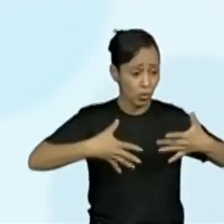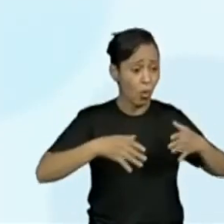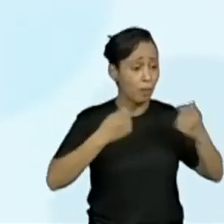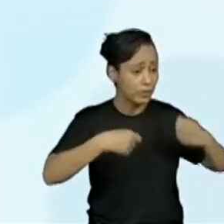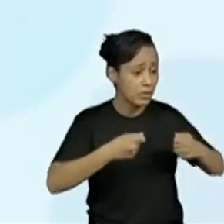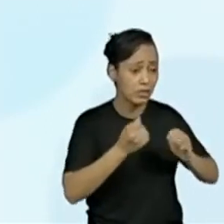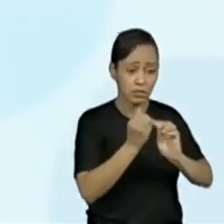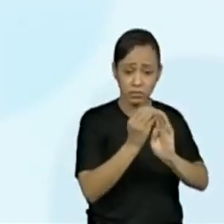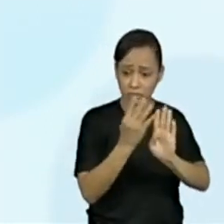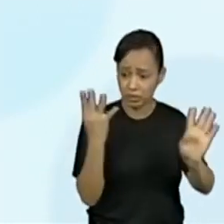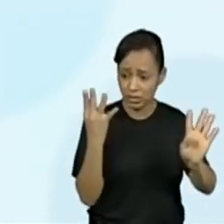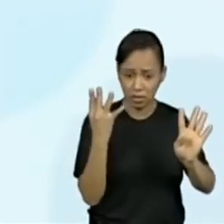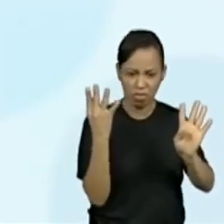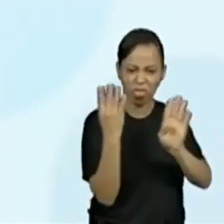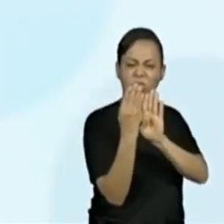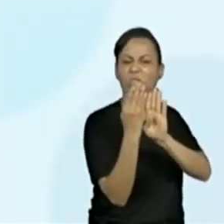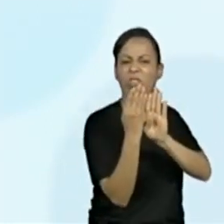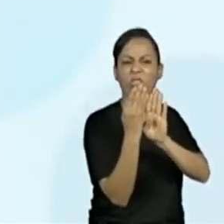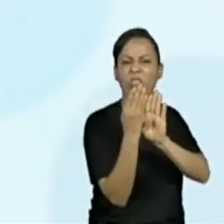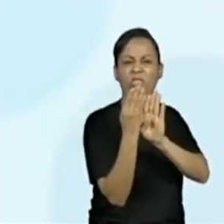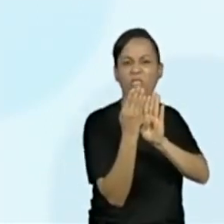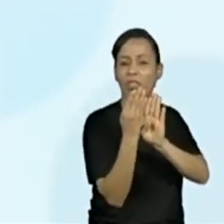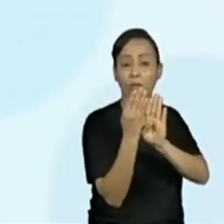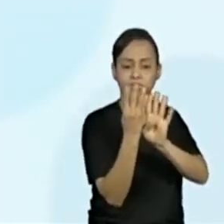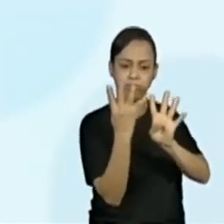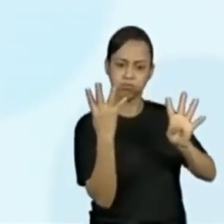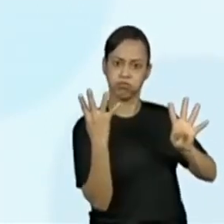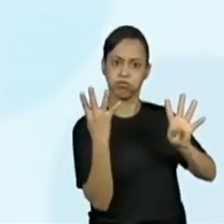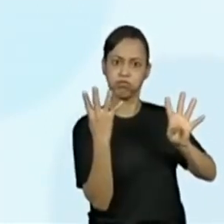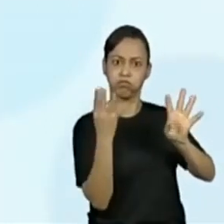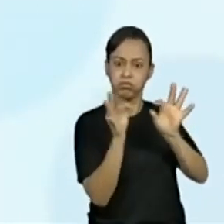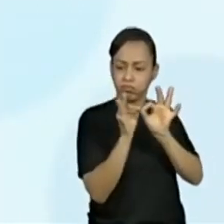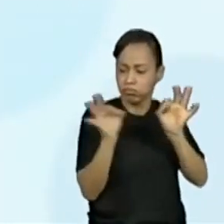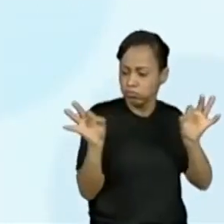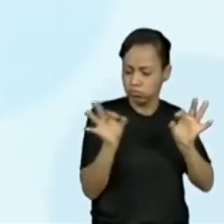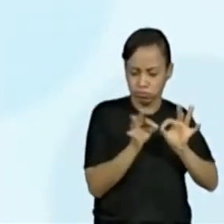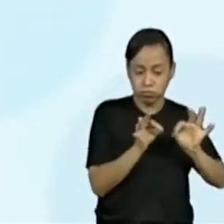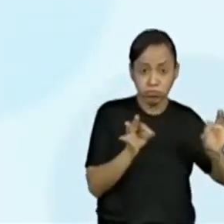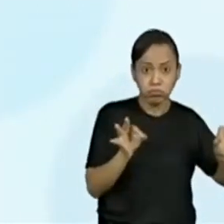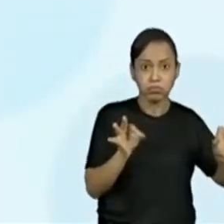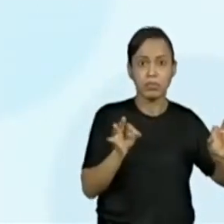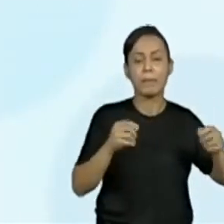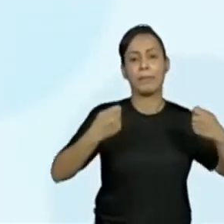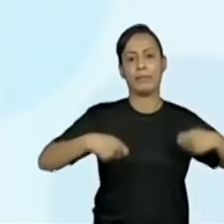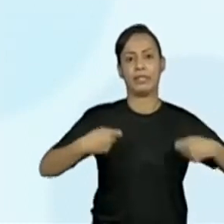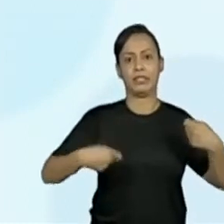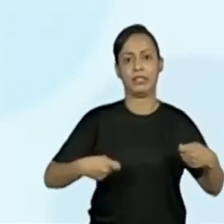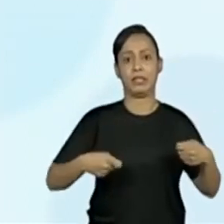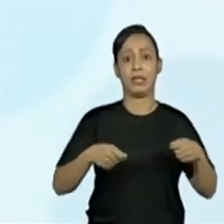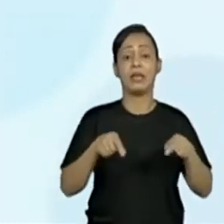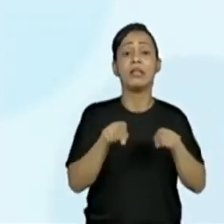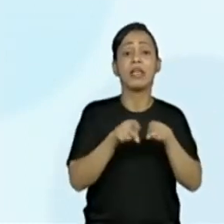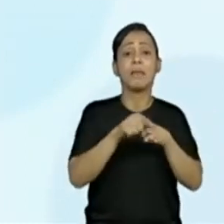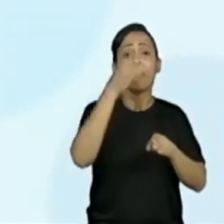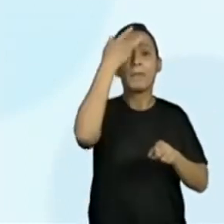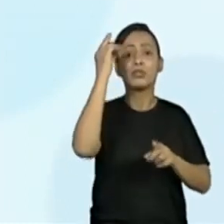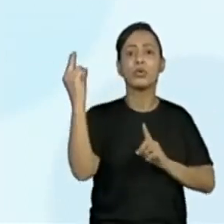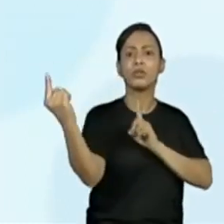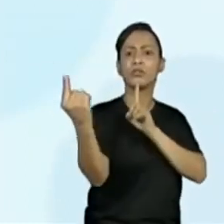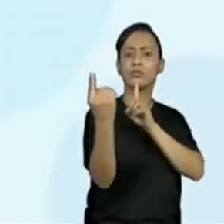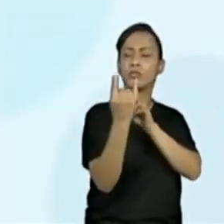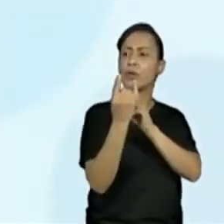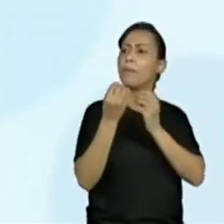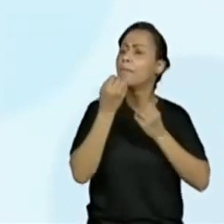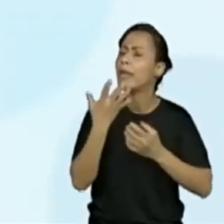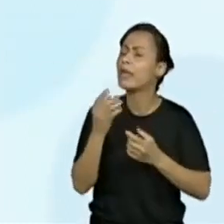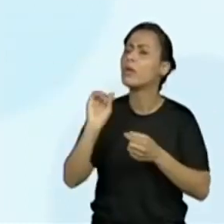fila e do ambiente. Além disso, é importante realizar uma triagem com identificação